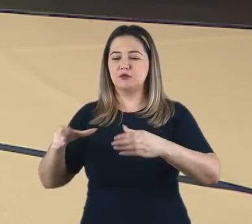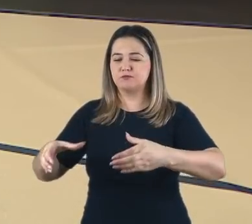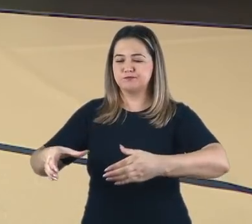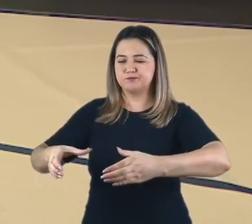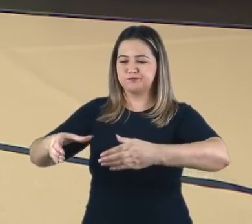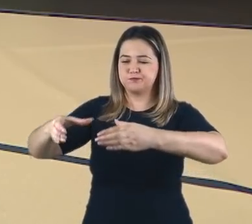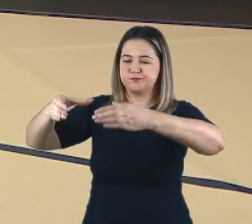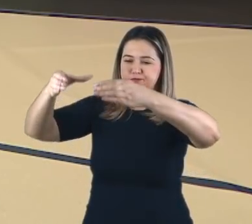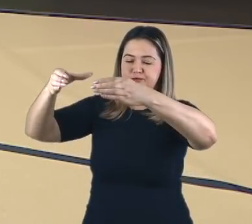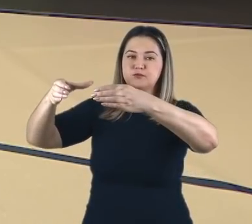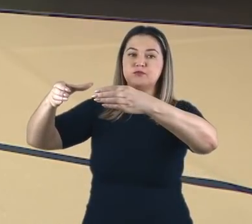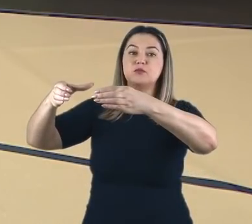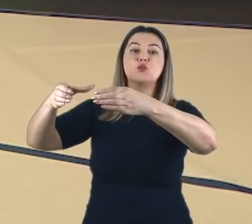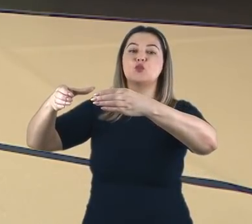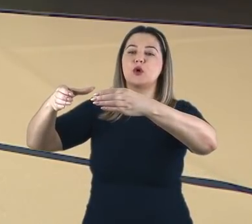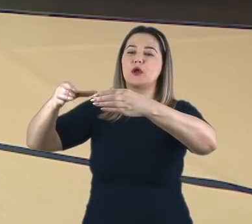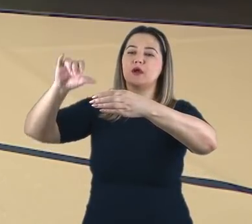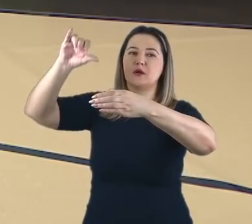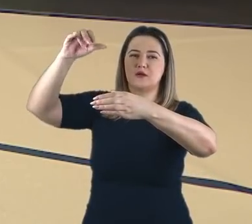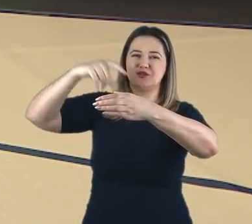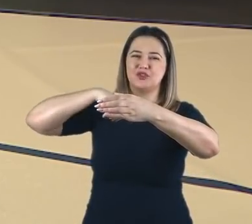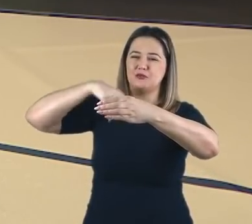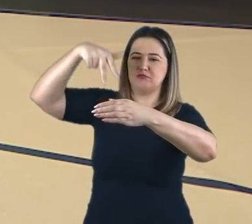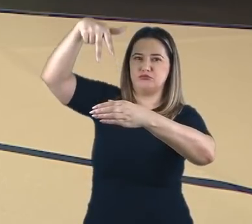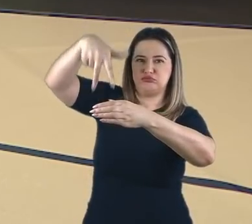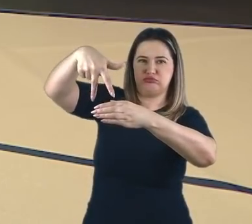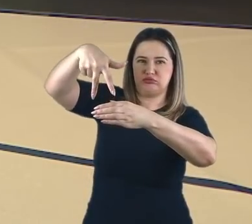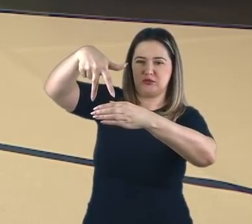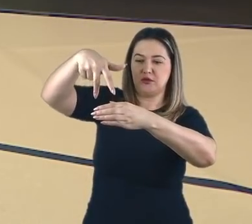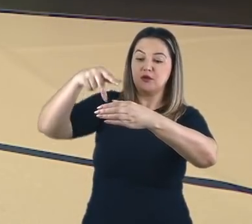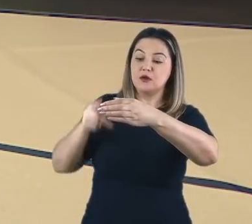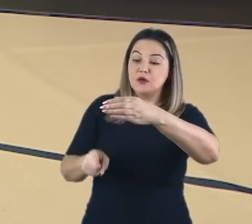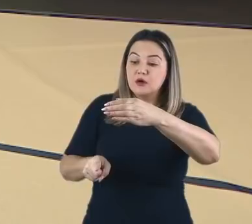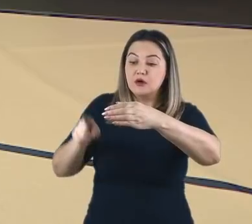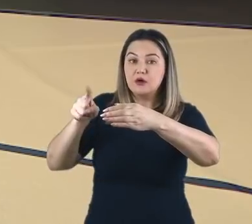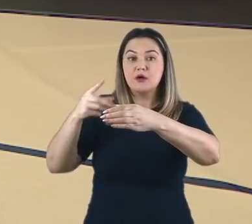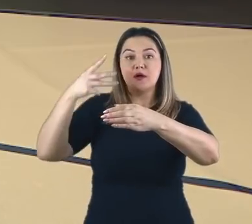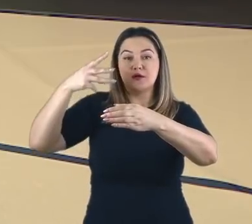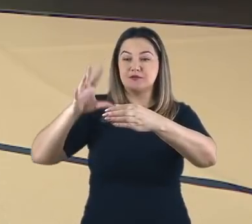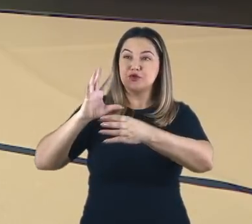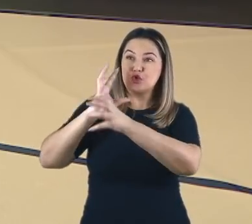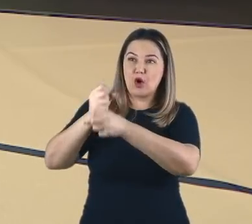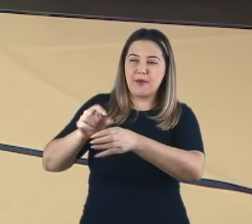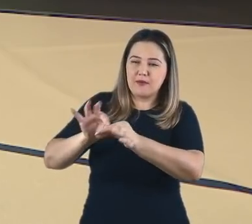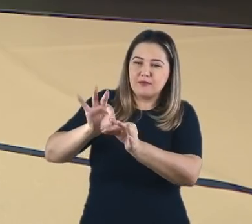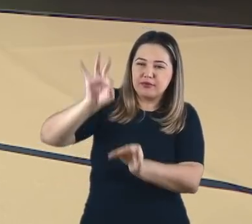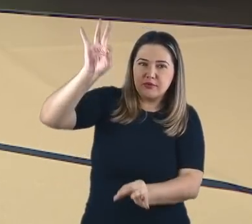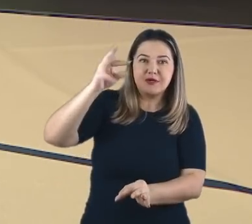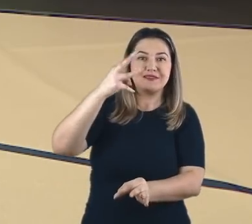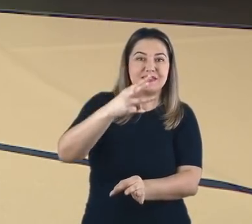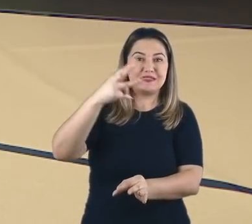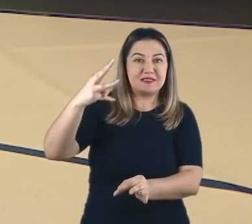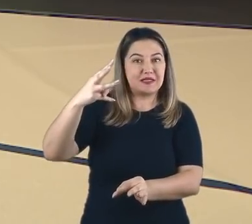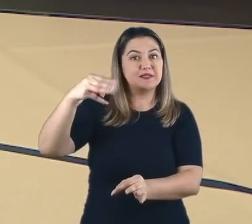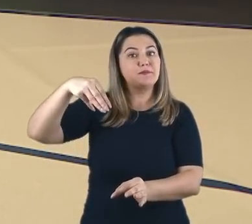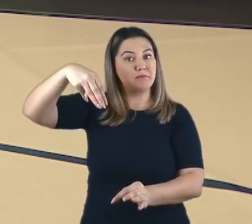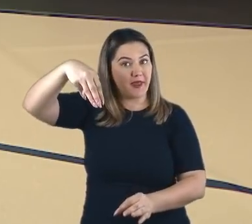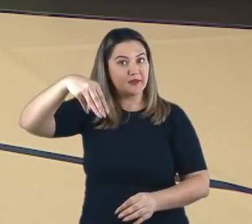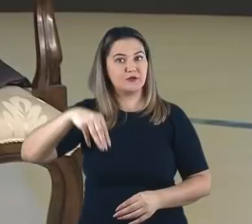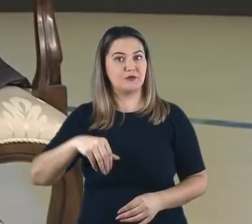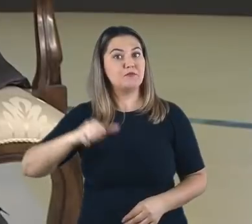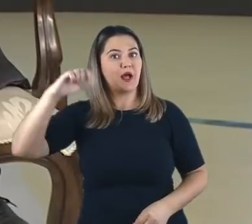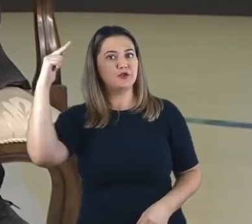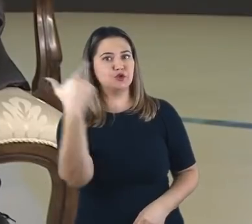suporte que atingia uma altura de nada menos que 33 metros, mais alto do que a estátua de Nabucodonosor.